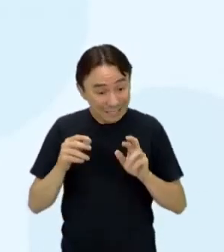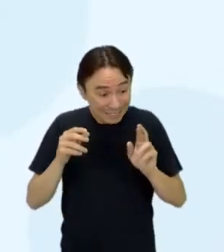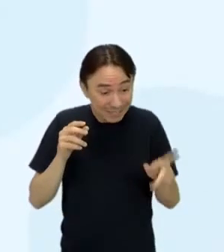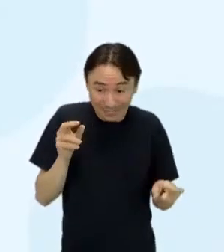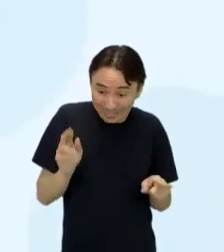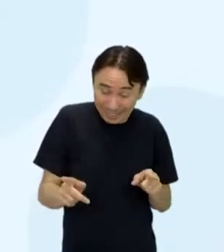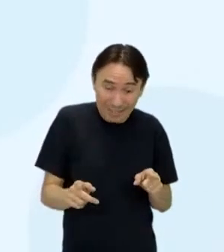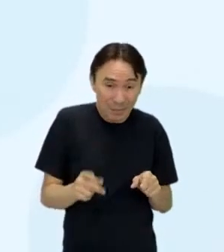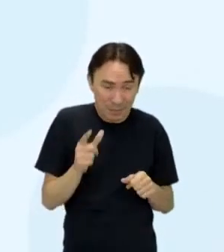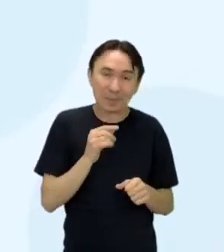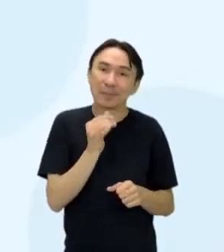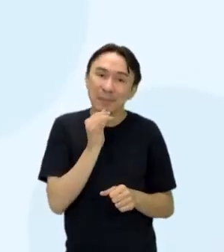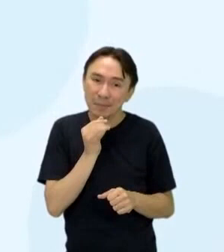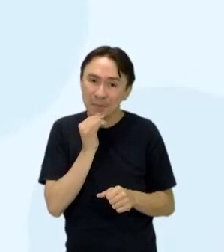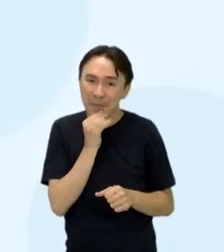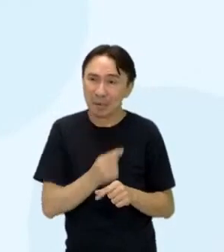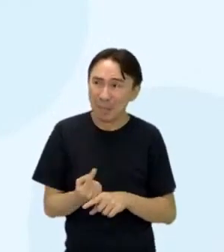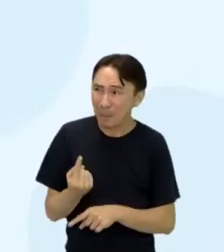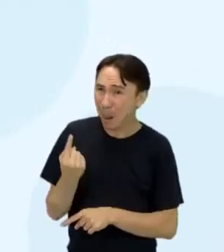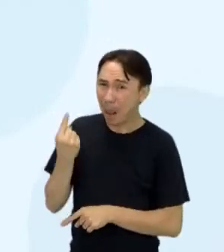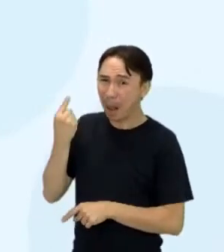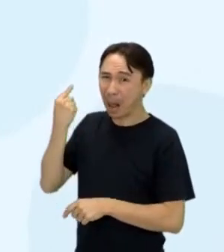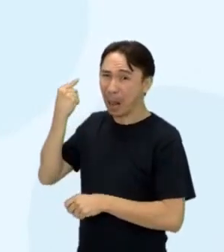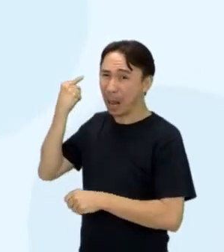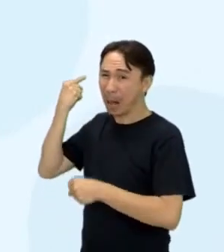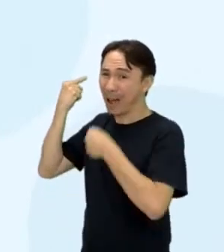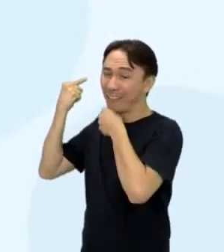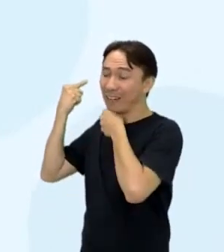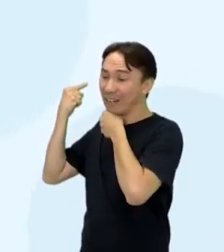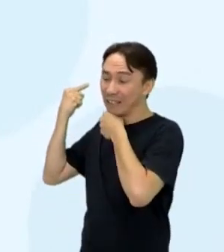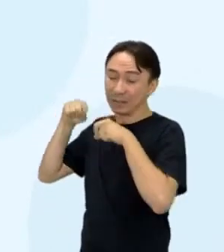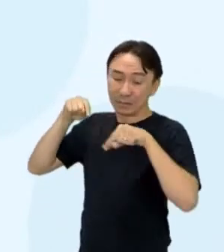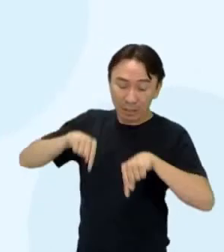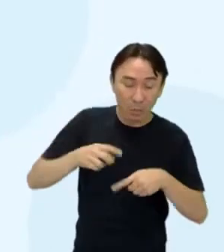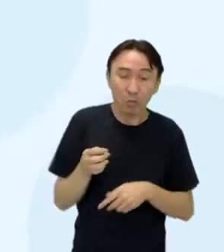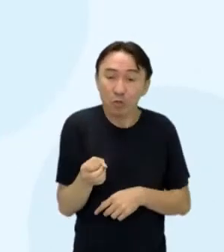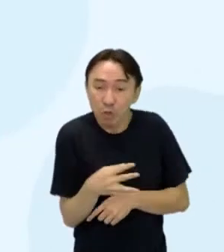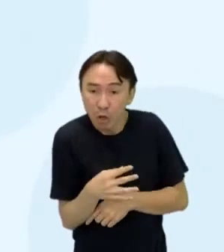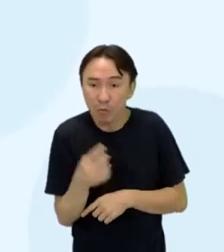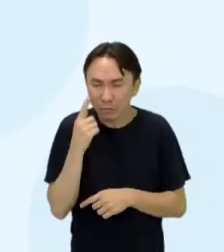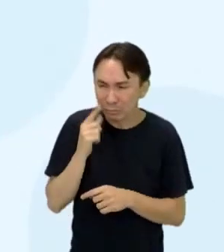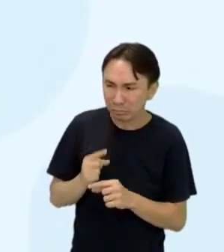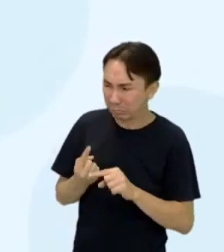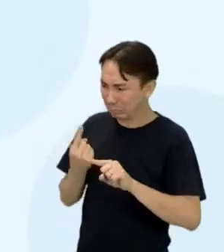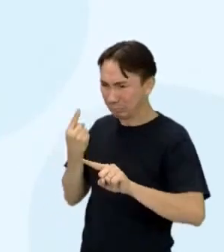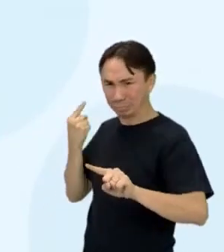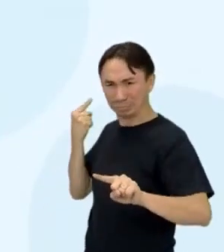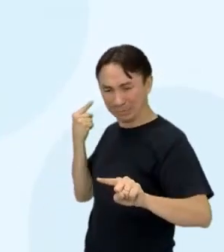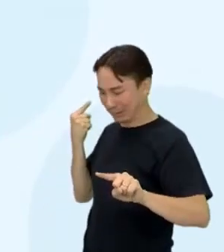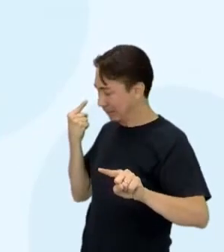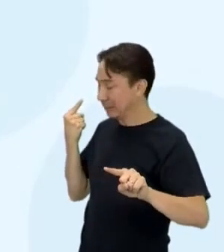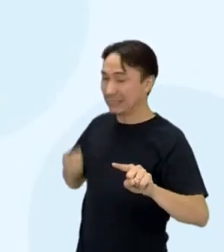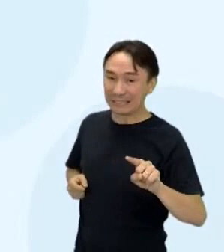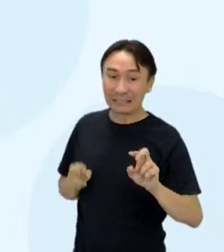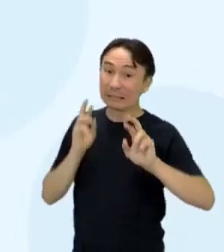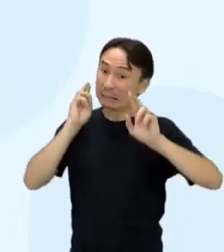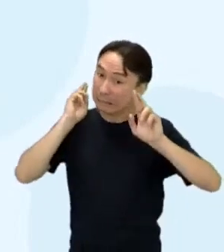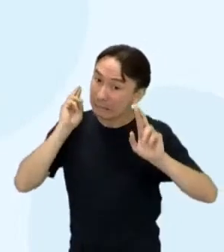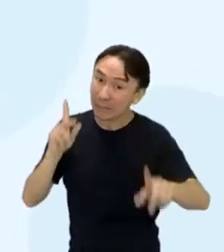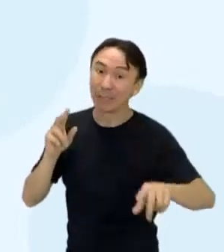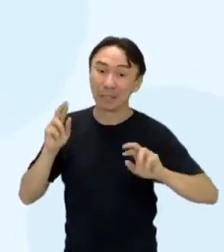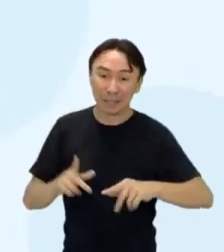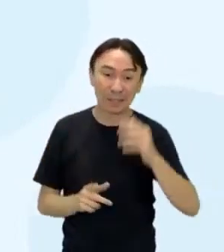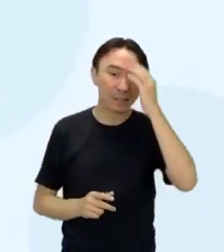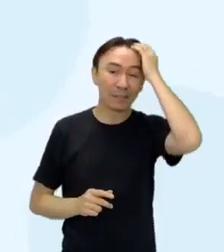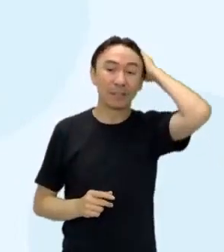tempo que separa os textos. Cada um dos estágios da língua mais ou menos homogêneos, circunscritos a uma